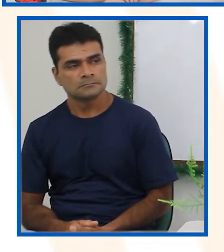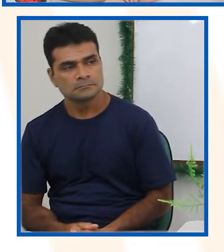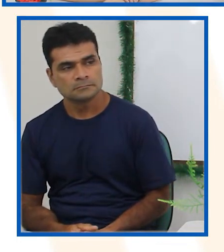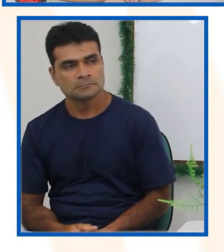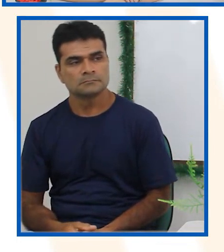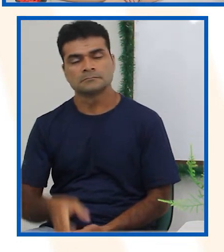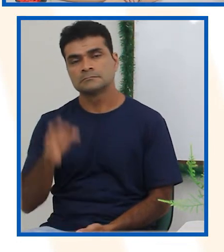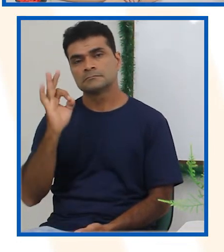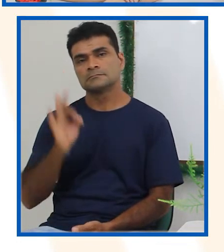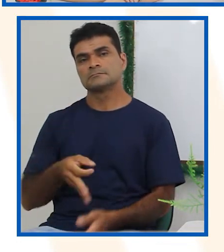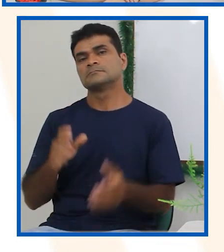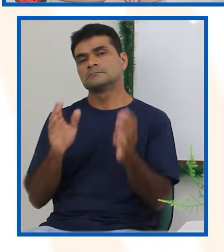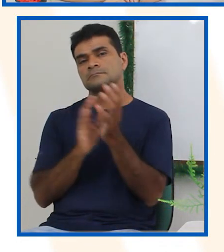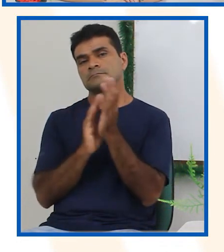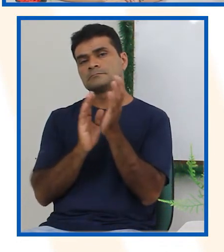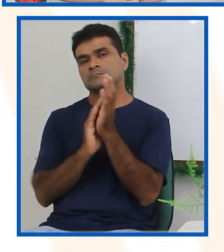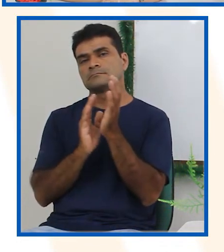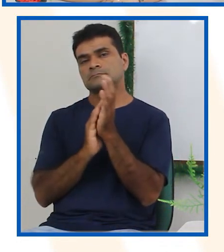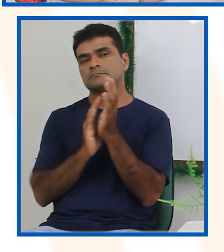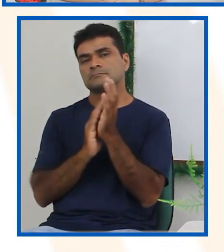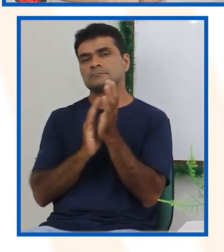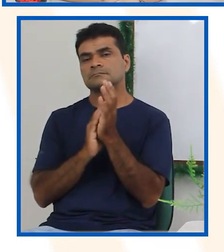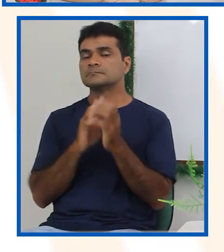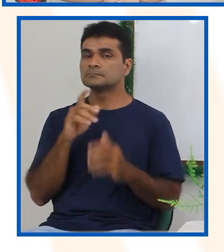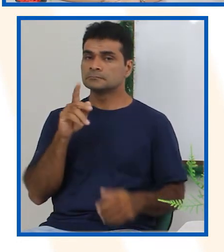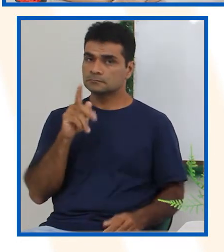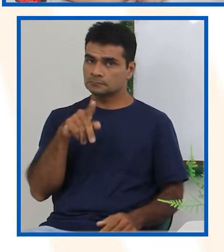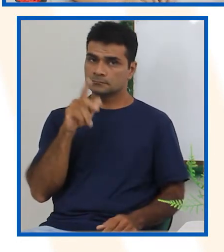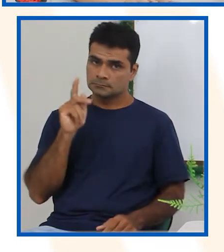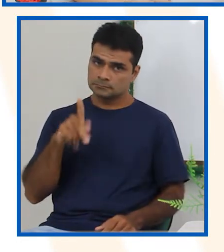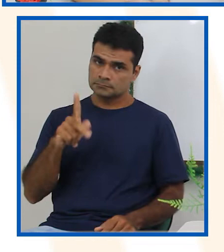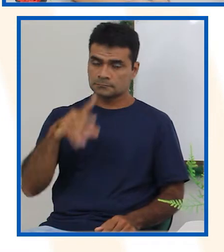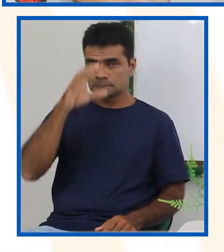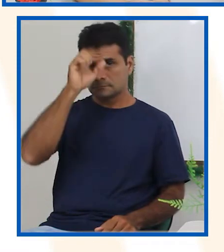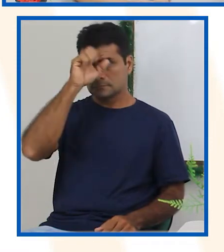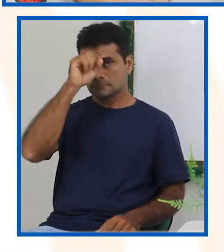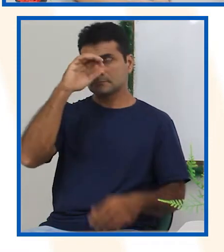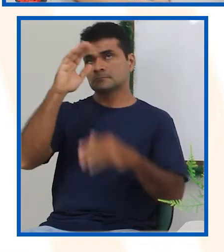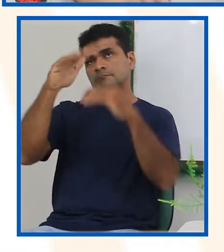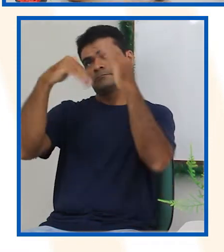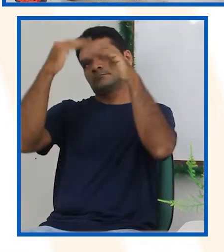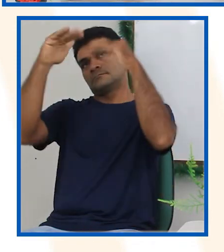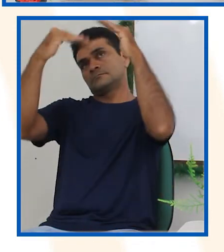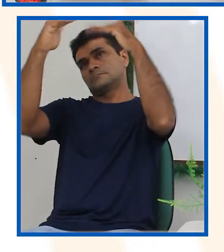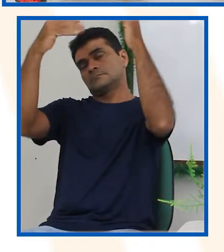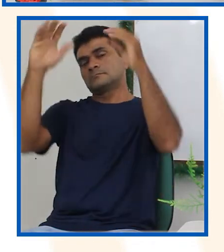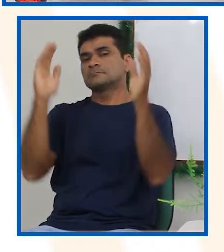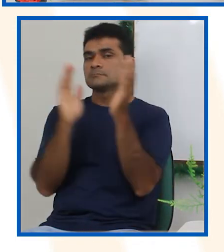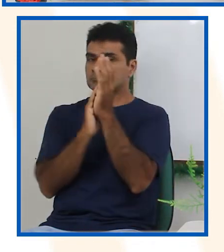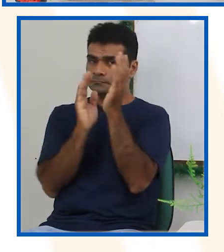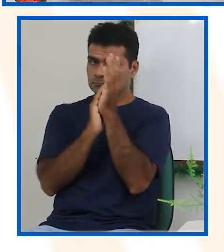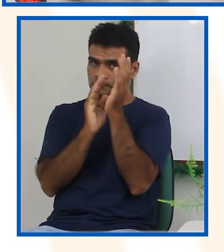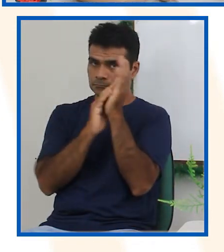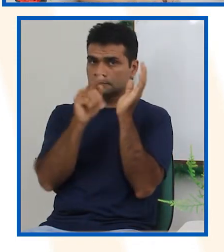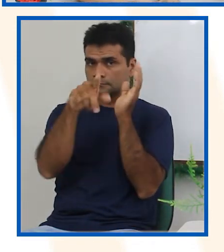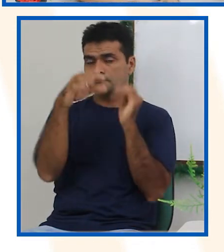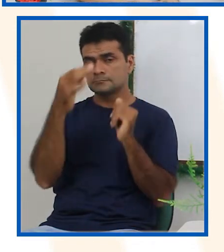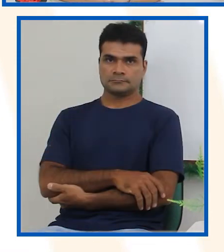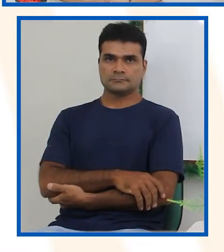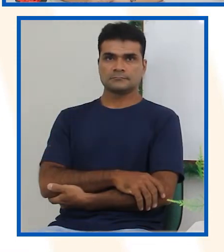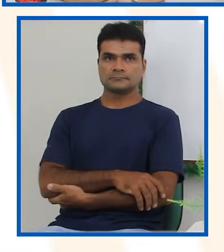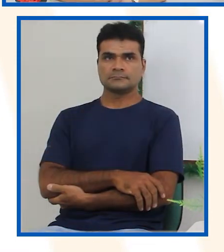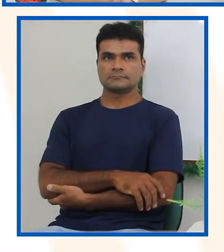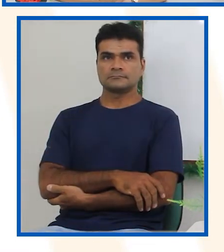só. Continue aprendendo, continue crescendo, tá bom? Então, parabéns para quem acertou.